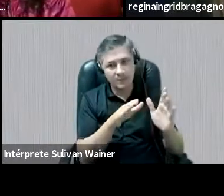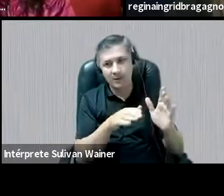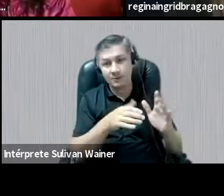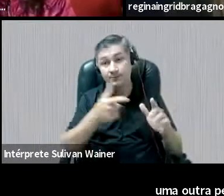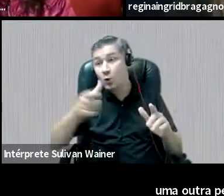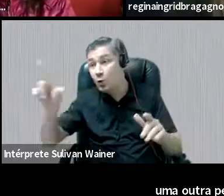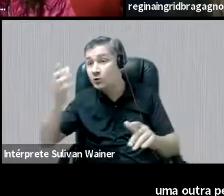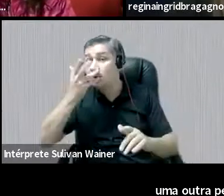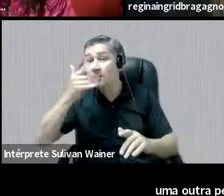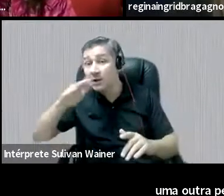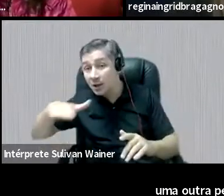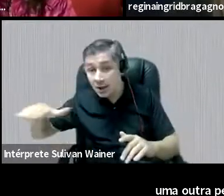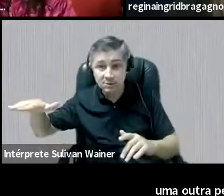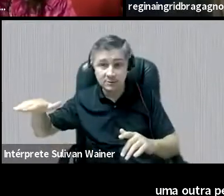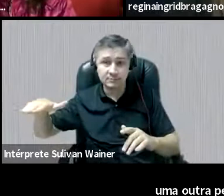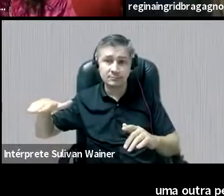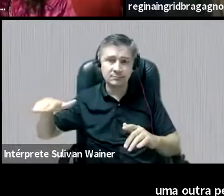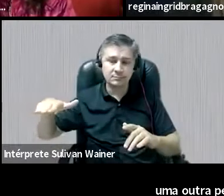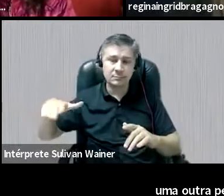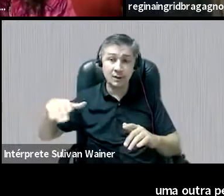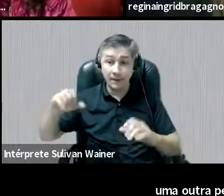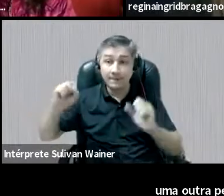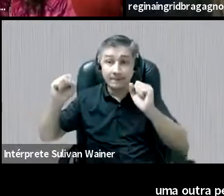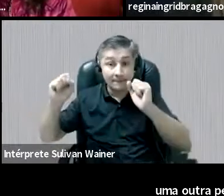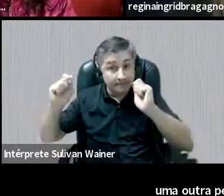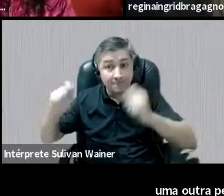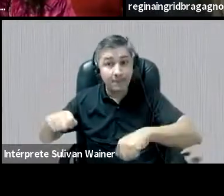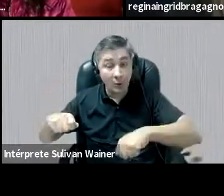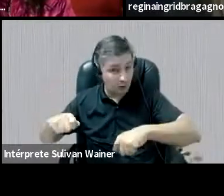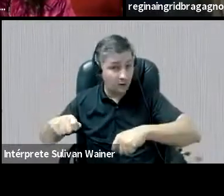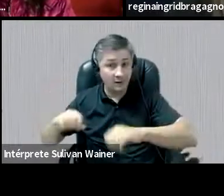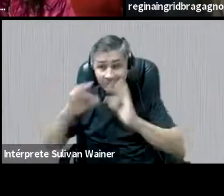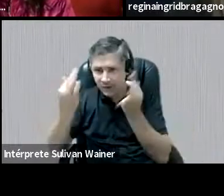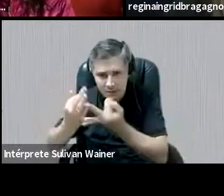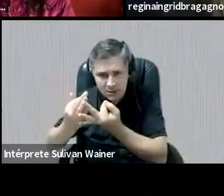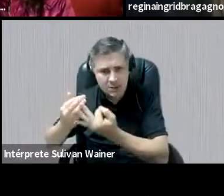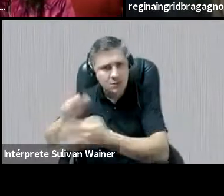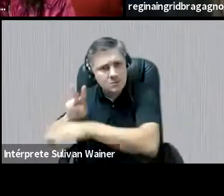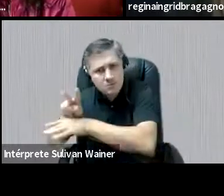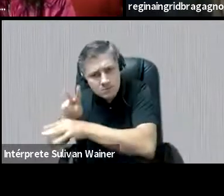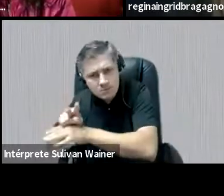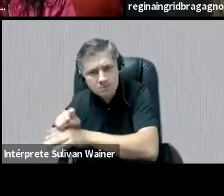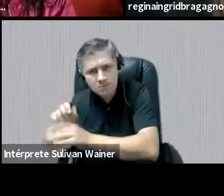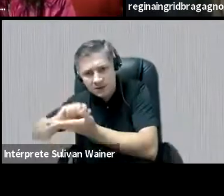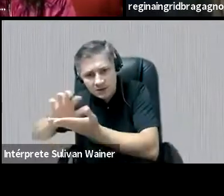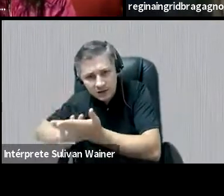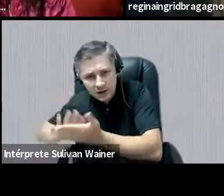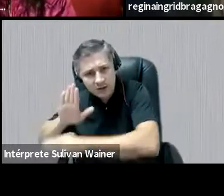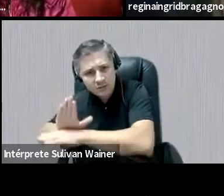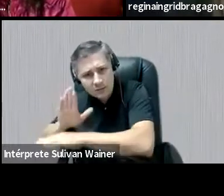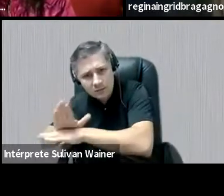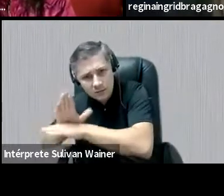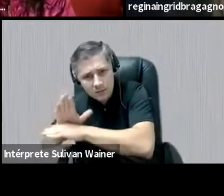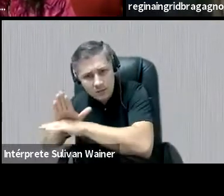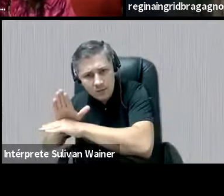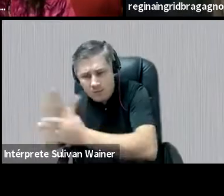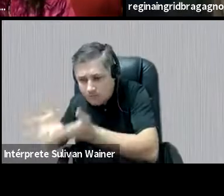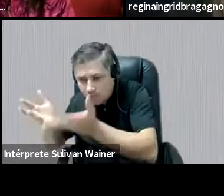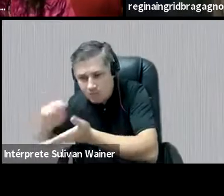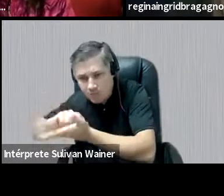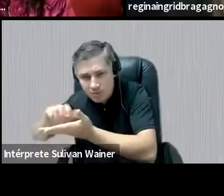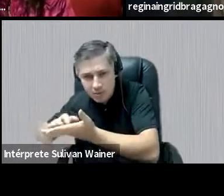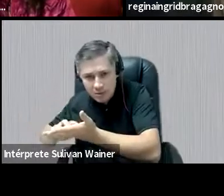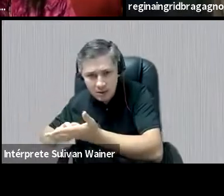outras crianças, né, elas podem contar com seus pais, com seus cuidadores, possivelmente, né, e por isso, para mim, o